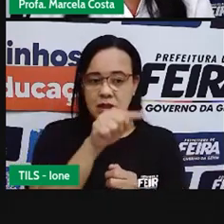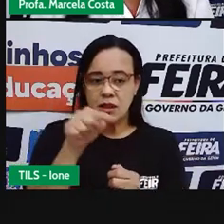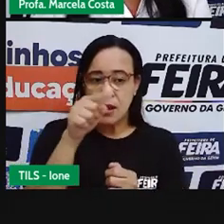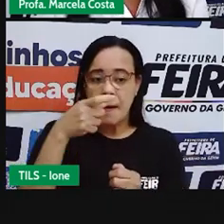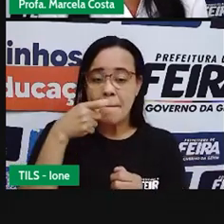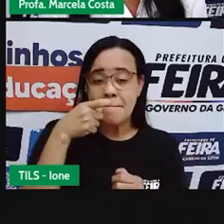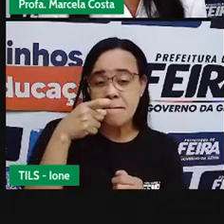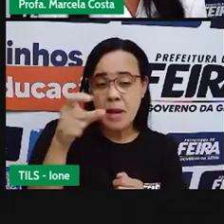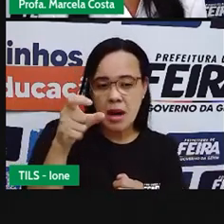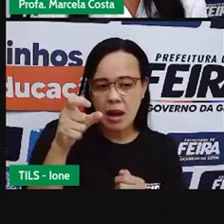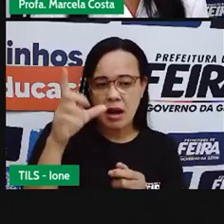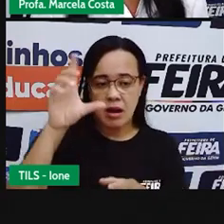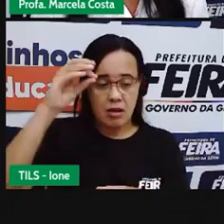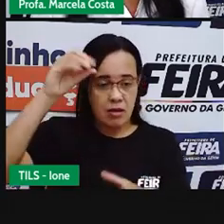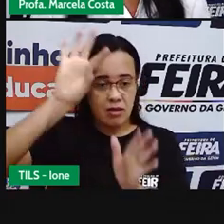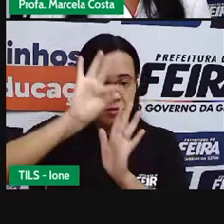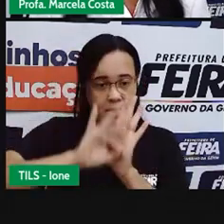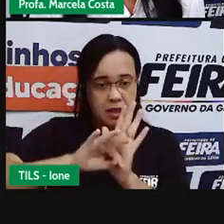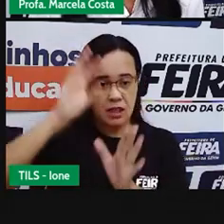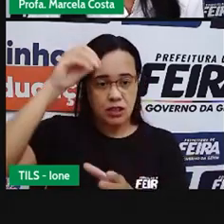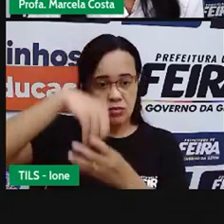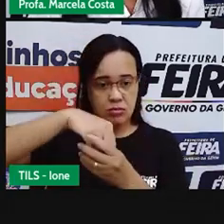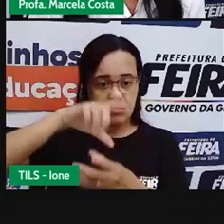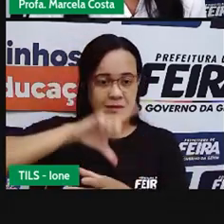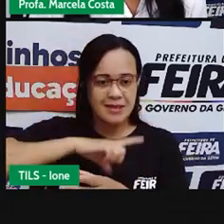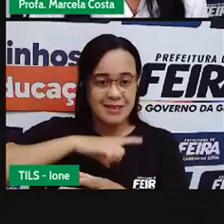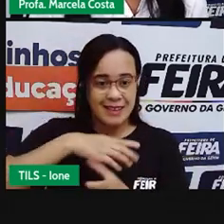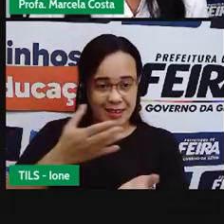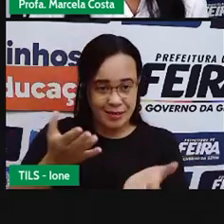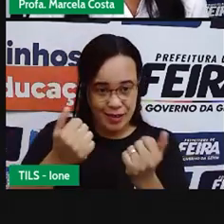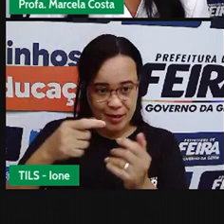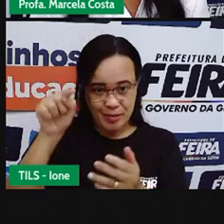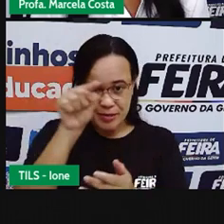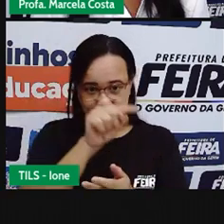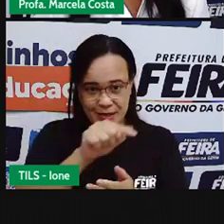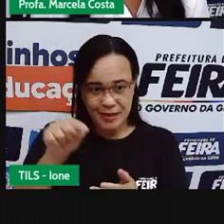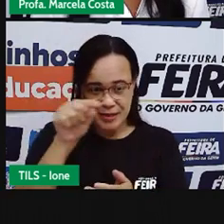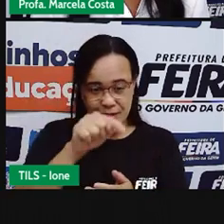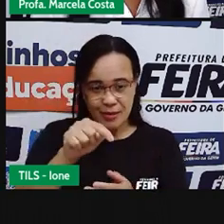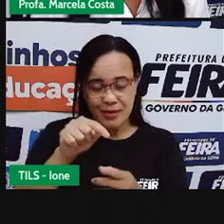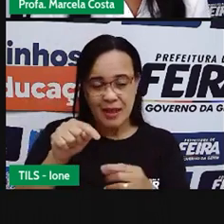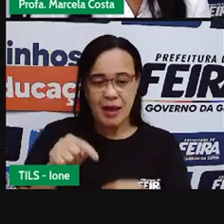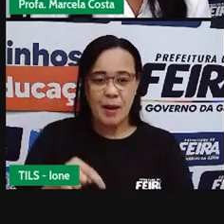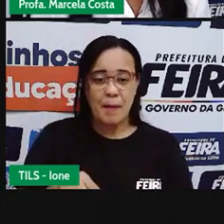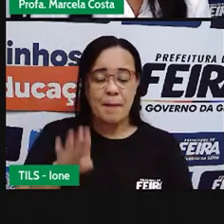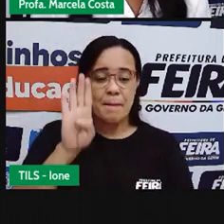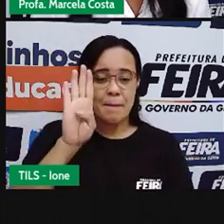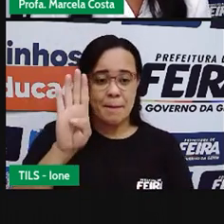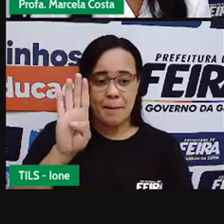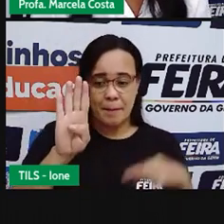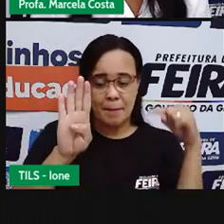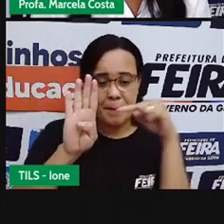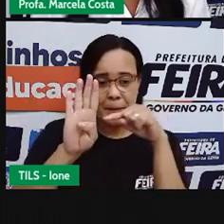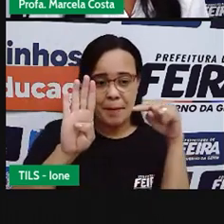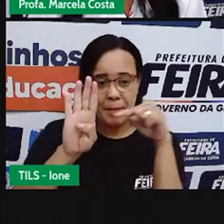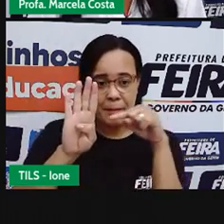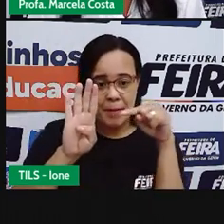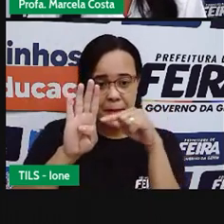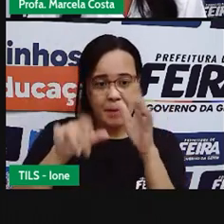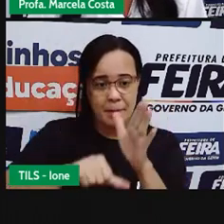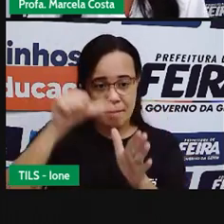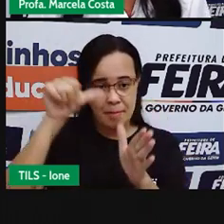aparecem Nesse Travalinho Que Começam Com a letra B E Que Começam Também Com a letra